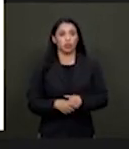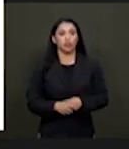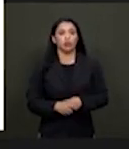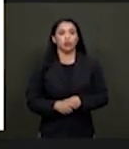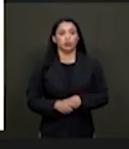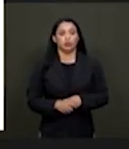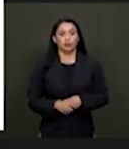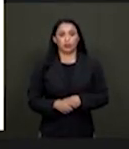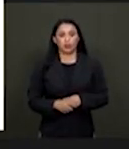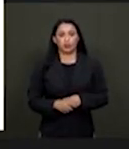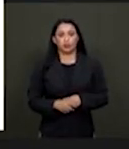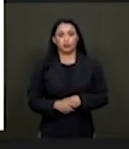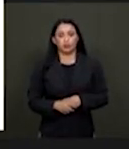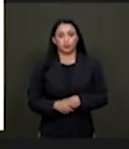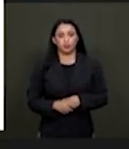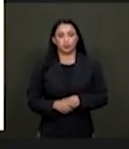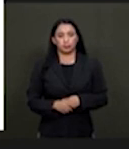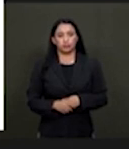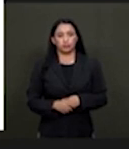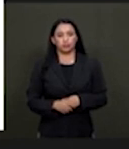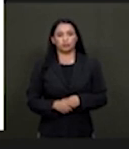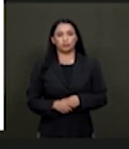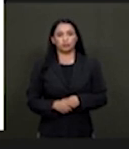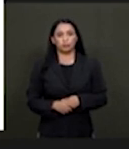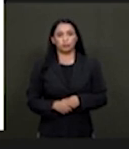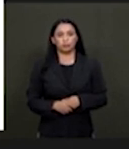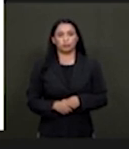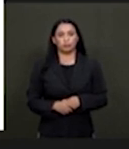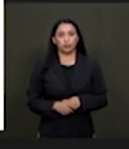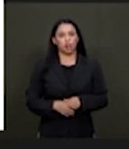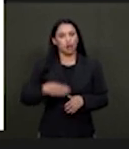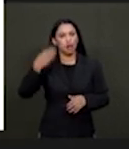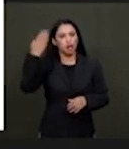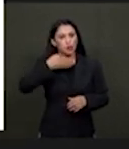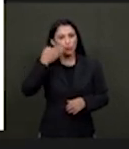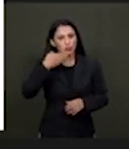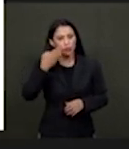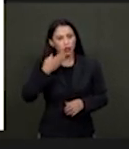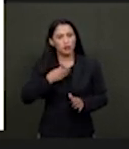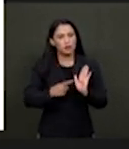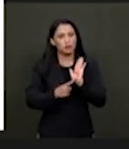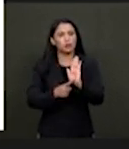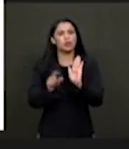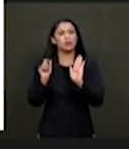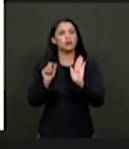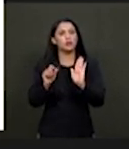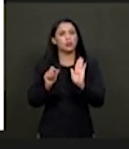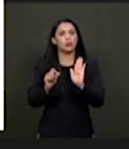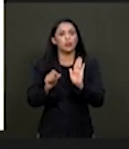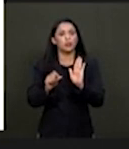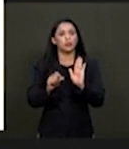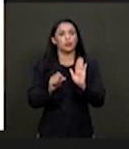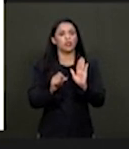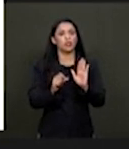Gostaria de chamar a atenção ainda aqui. O conjunto de evidências demonstra que a educação inclusiva é um caminho provisor